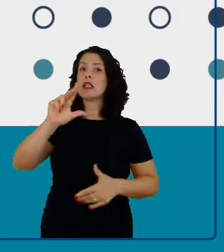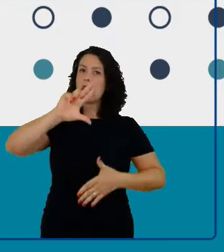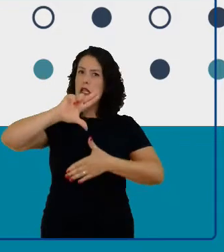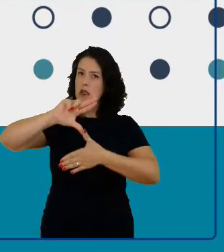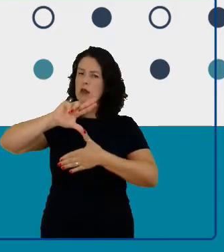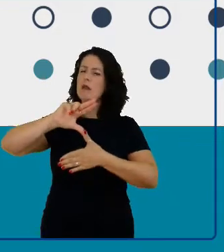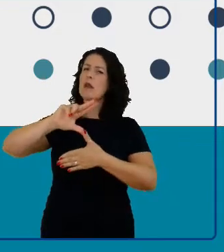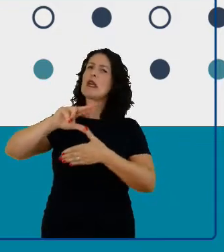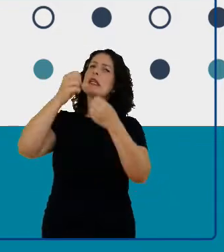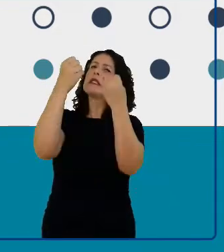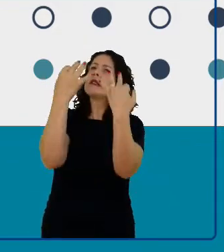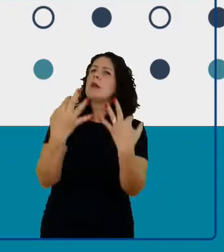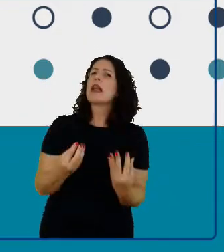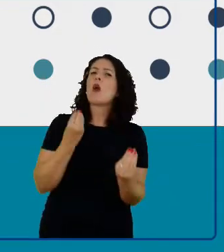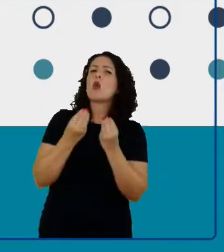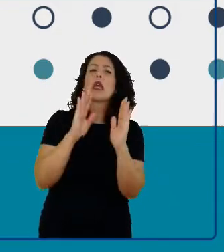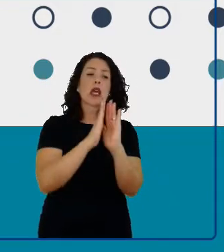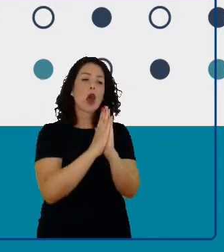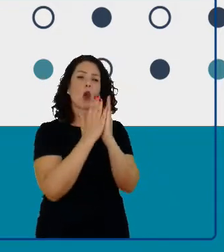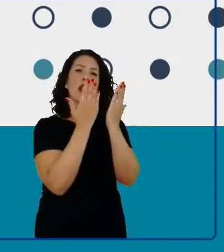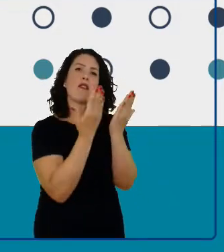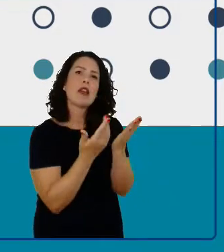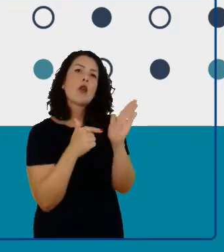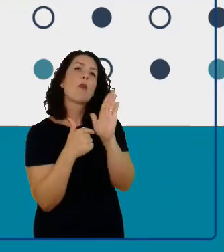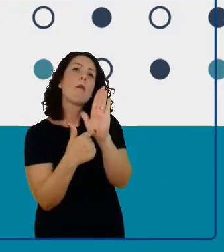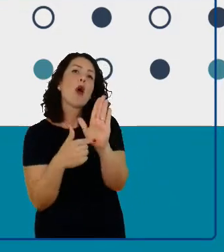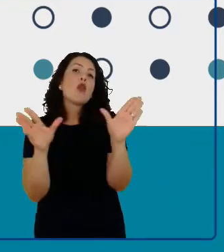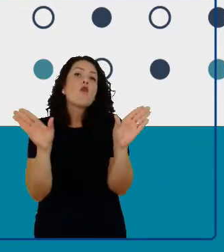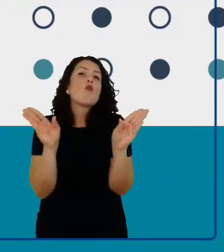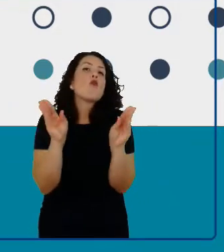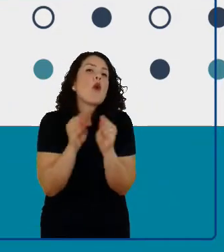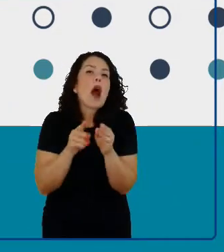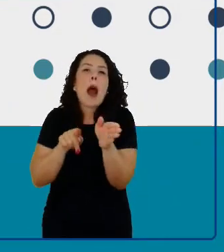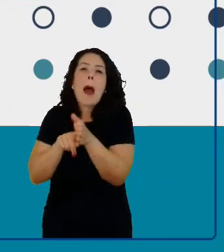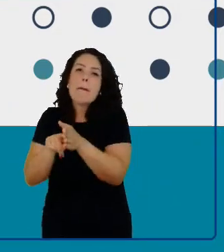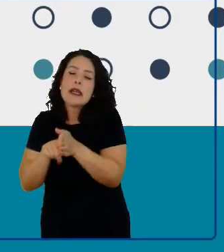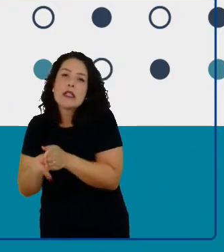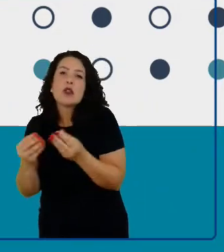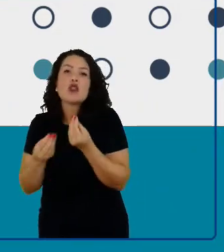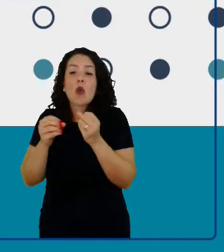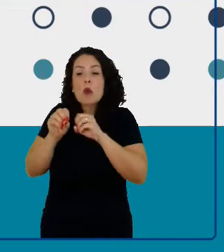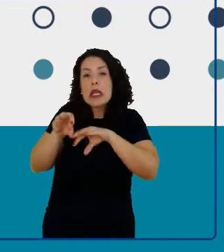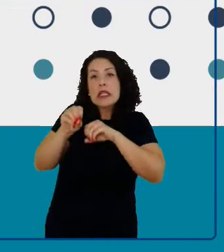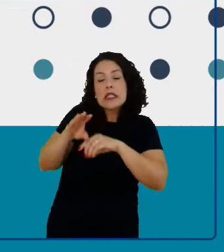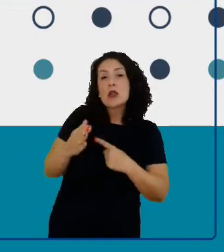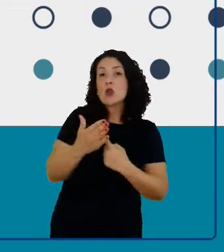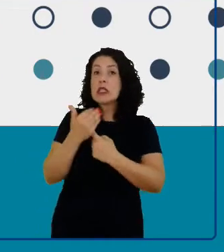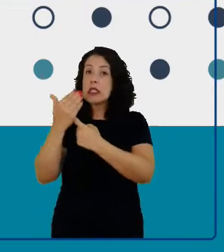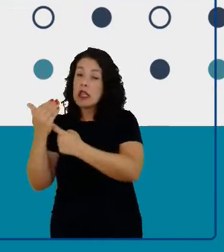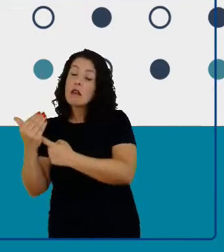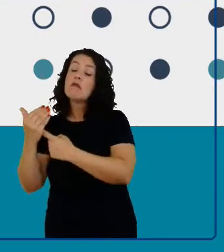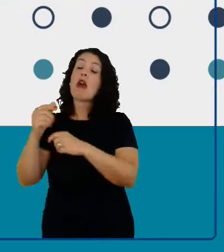que é um extrato da pesquisa realizada sobre o ensino de ciências e tecnologias no Brasil. Por favor.